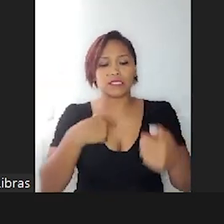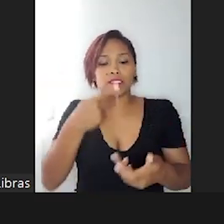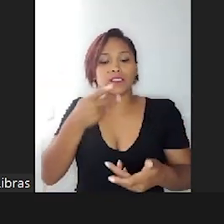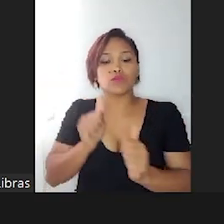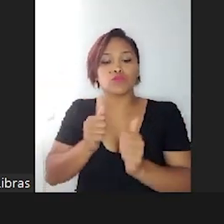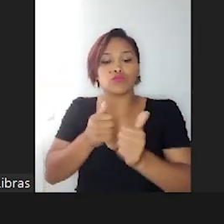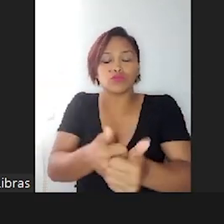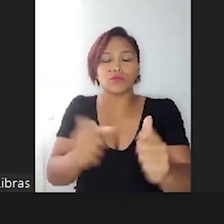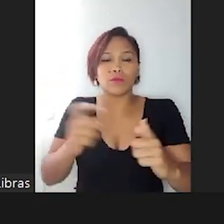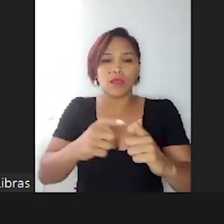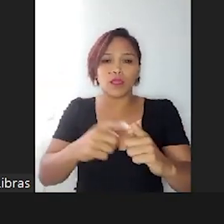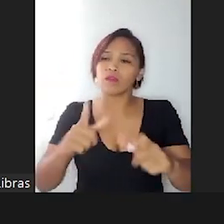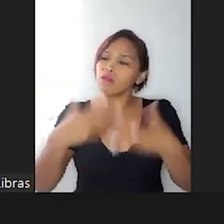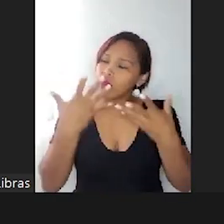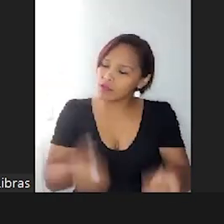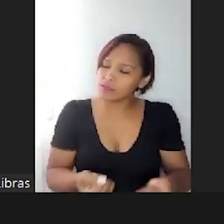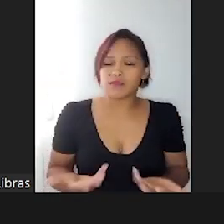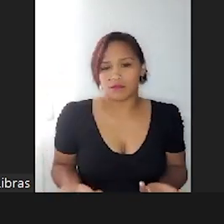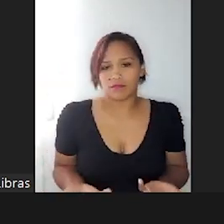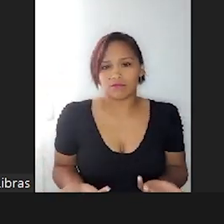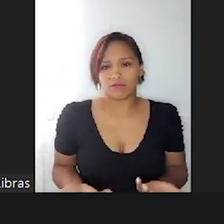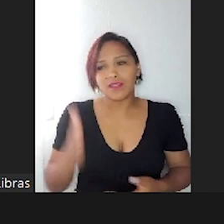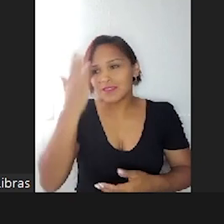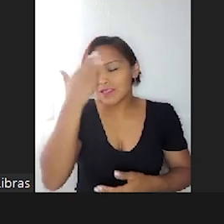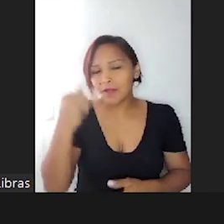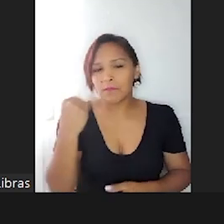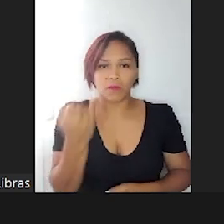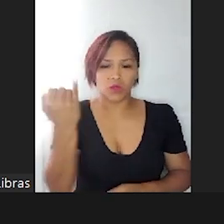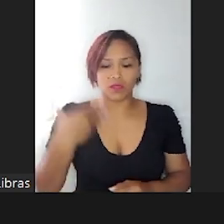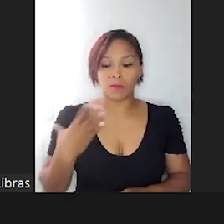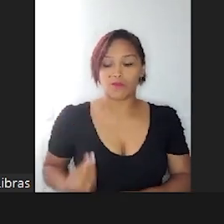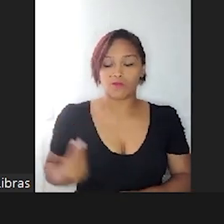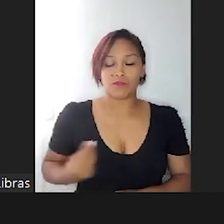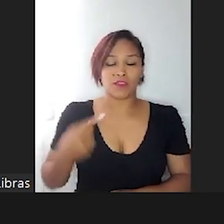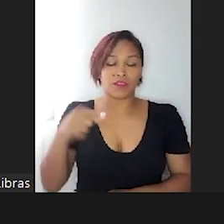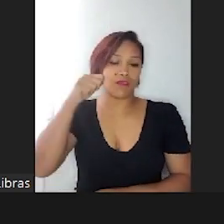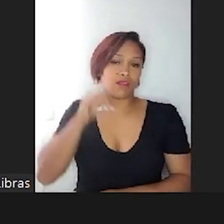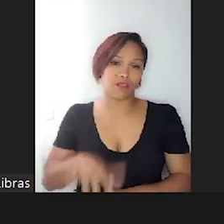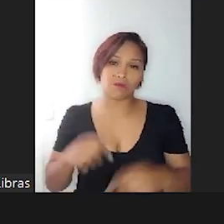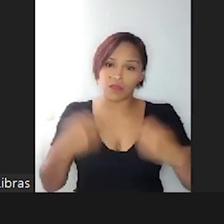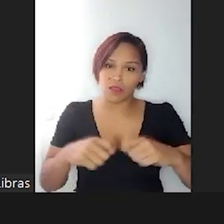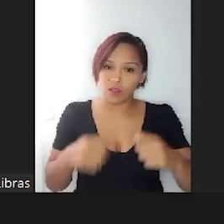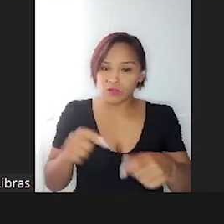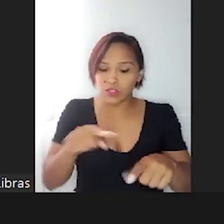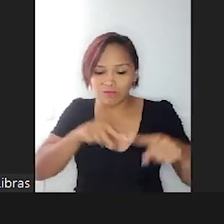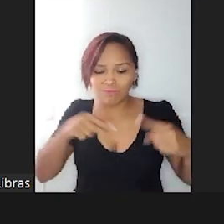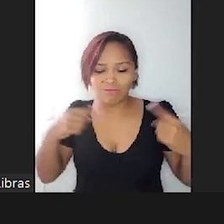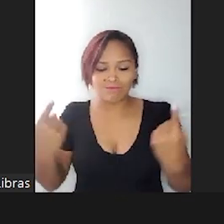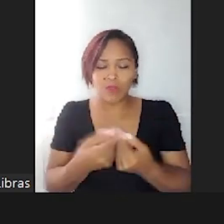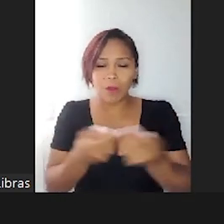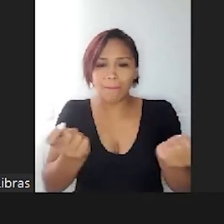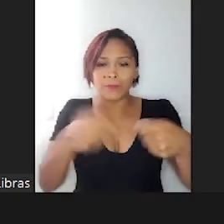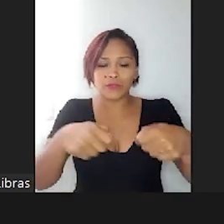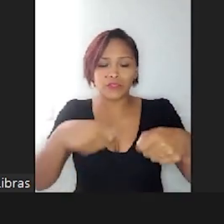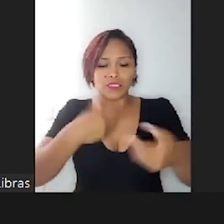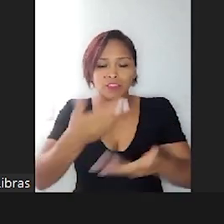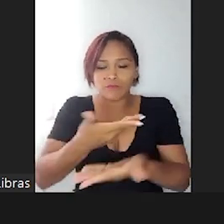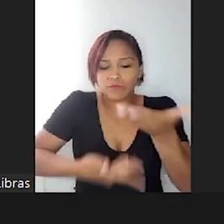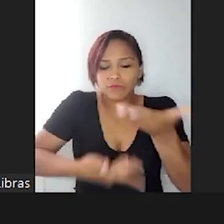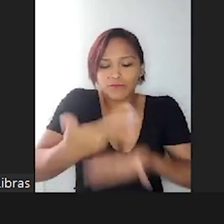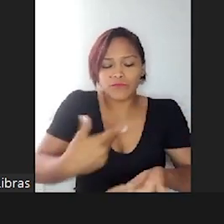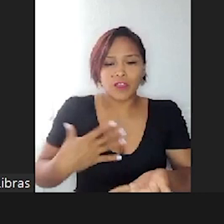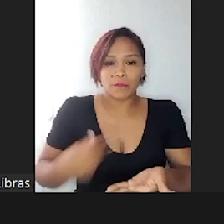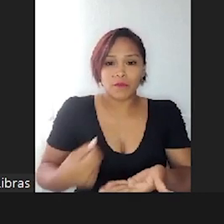vai. A gente sabe que é importante. Mas eu preciso ter espaço para ser mãe do meu filho, para dar o que ele